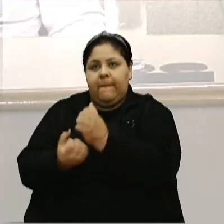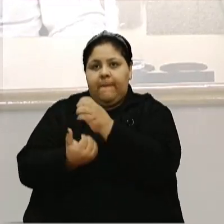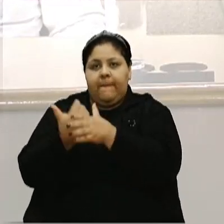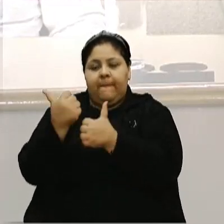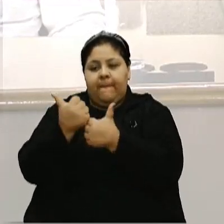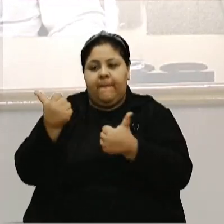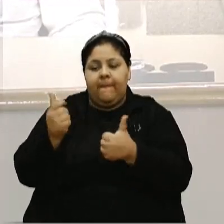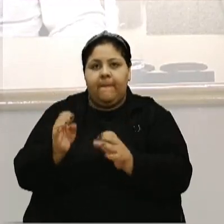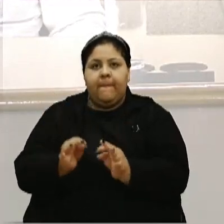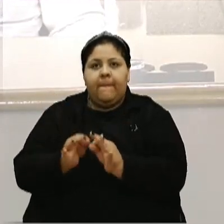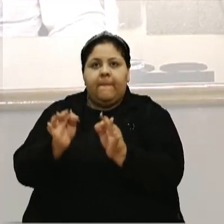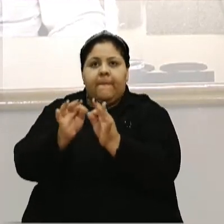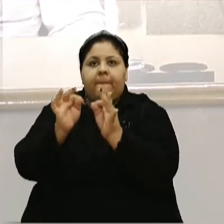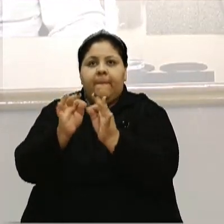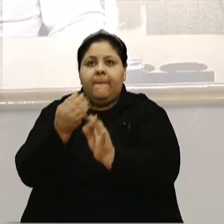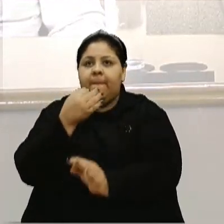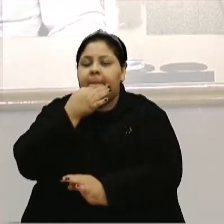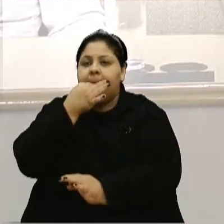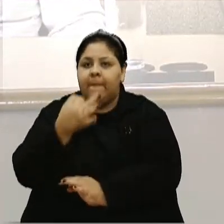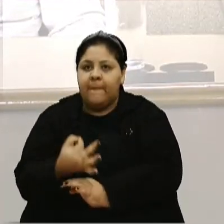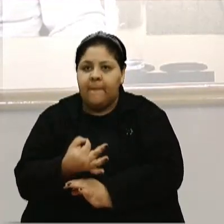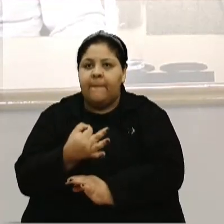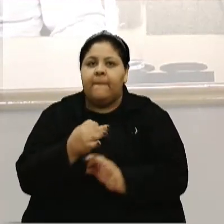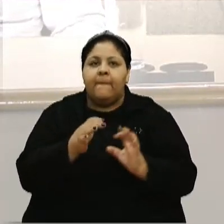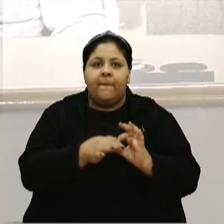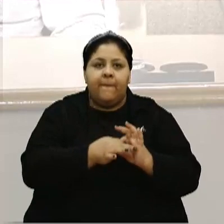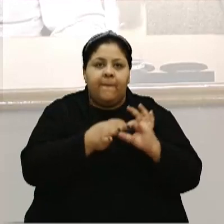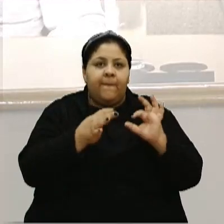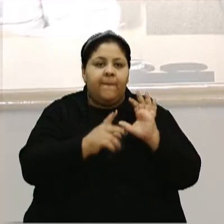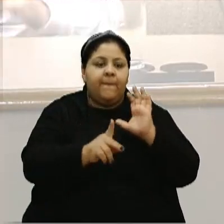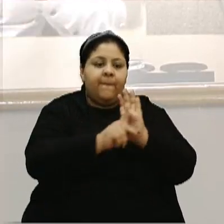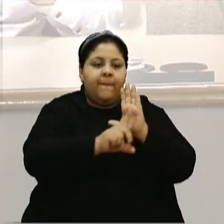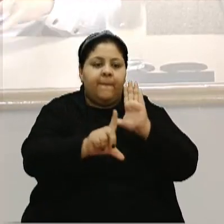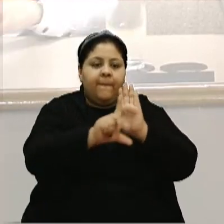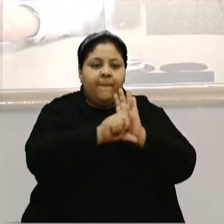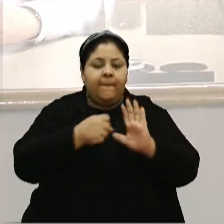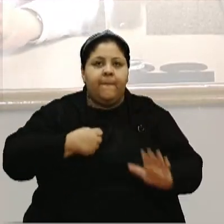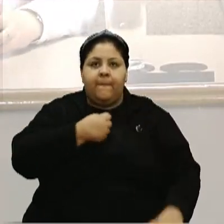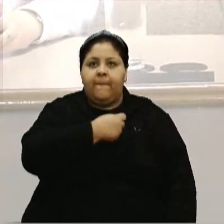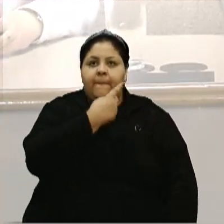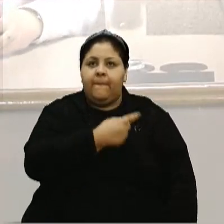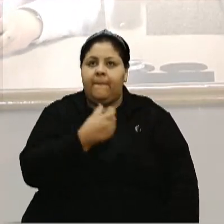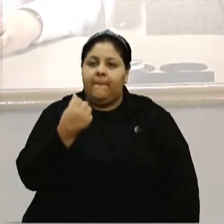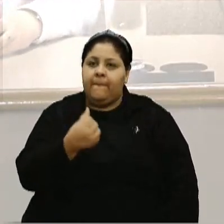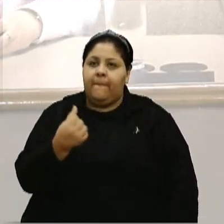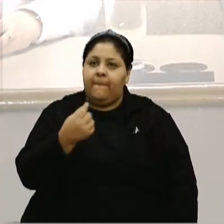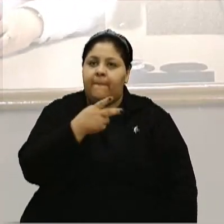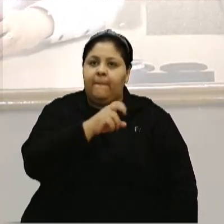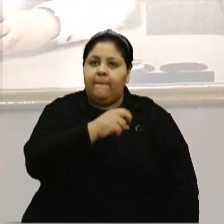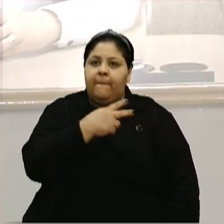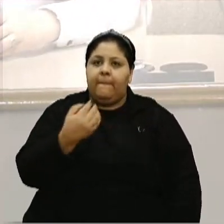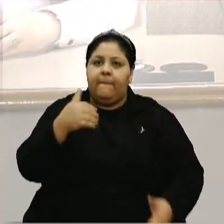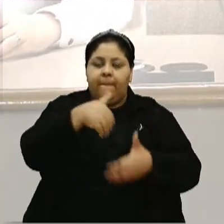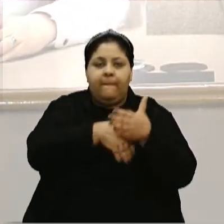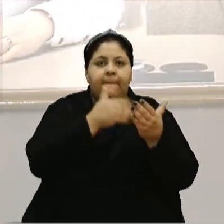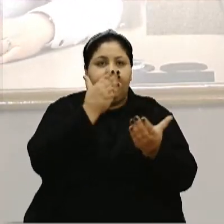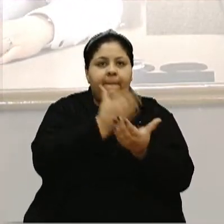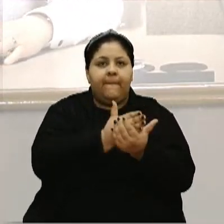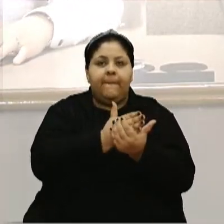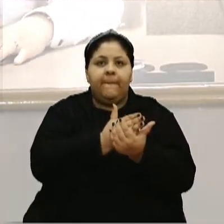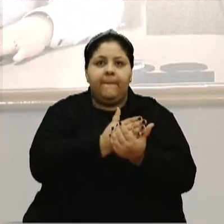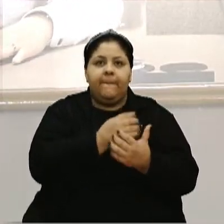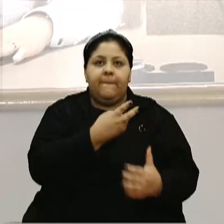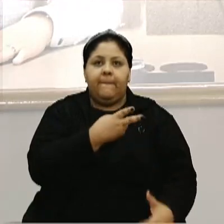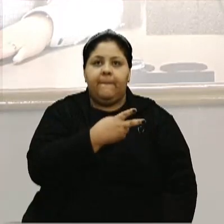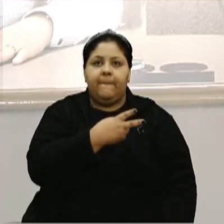sua assessoria técnica, opina de forma favorável ao projeto de lei nº 166.2024, contido no processo nº